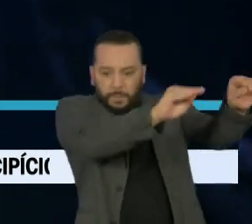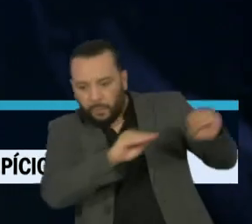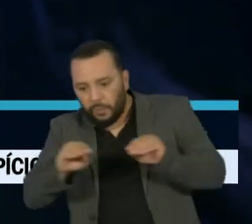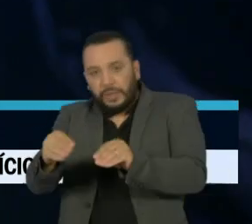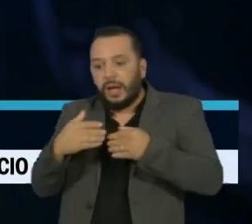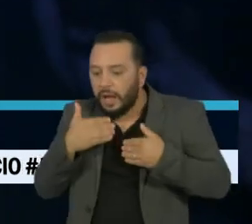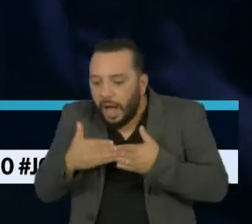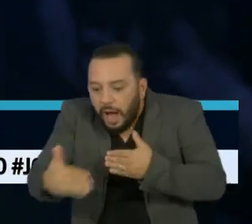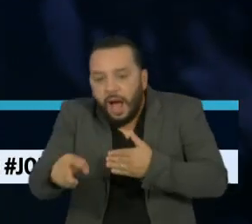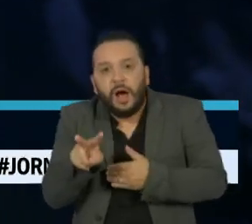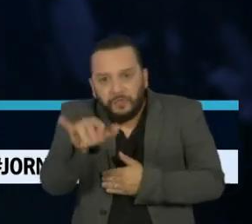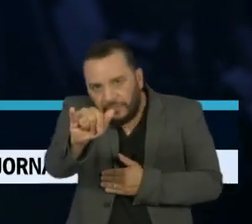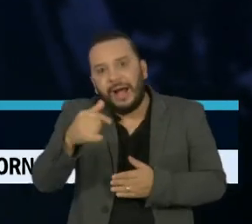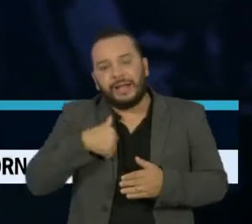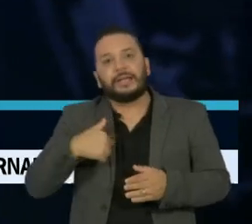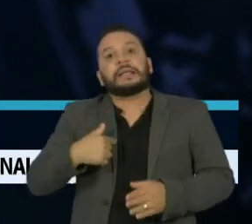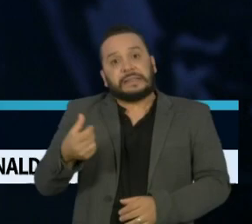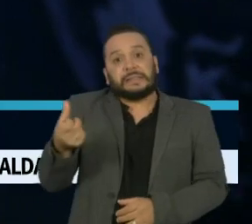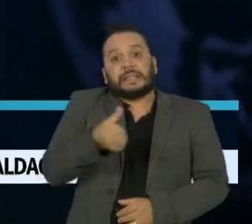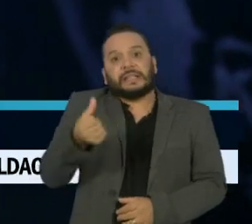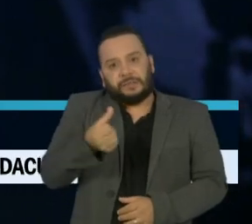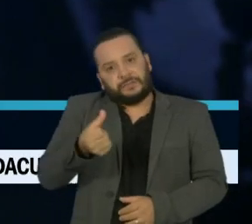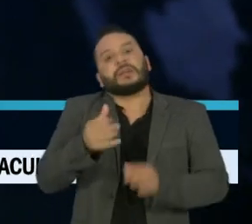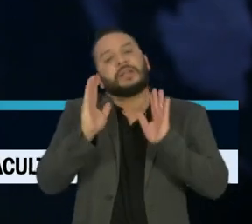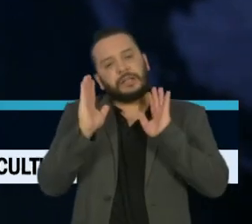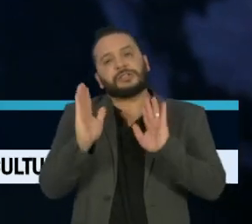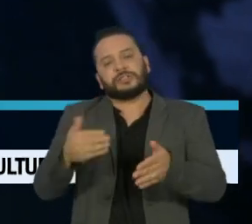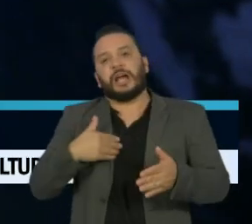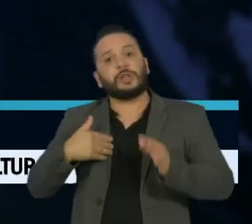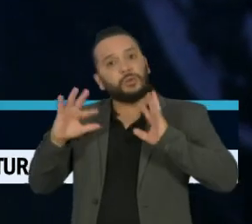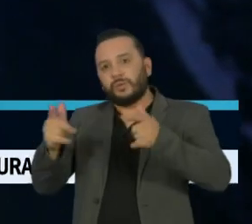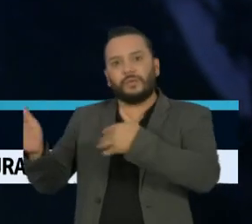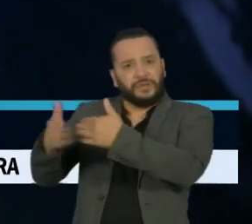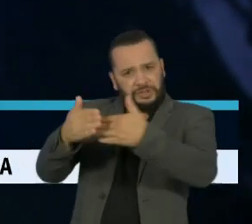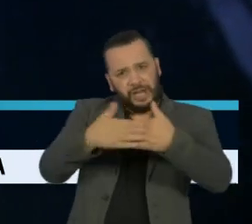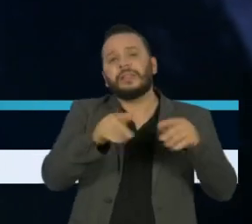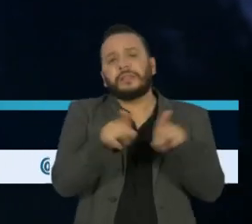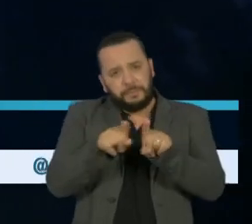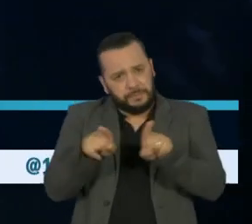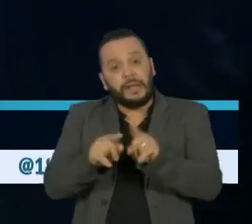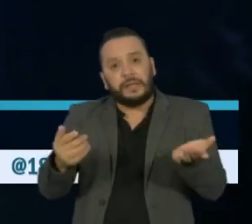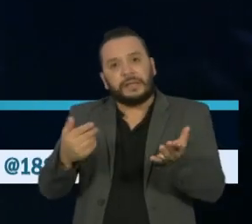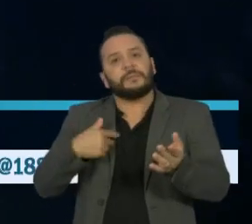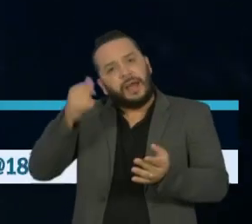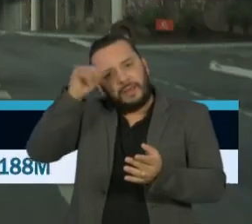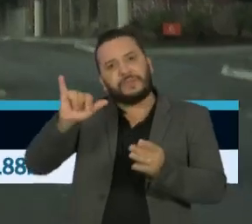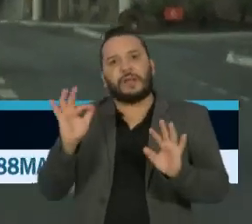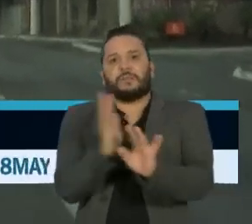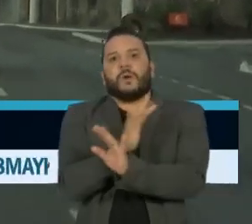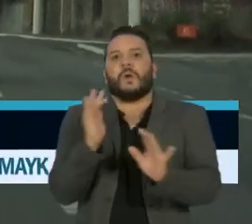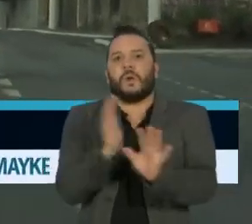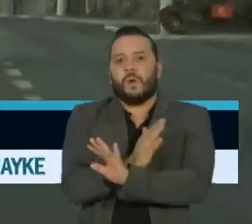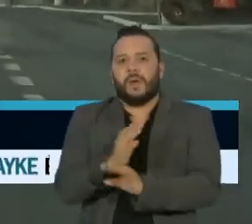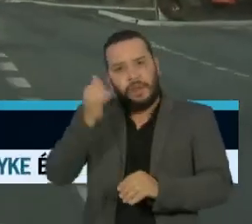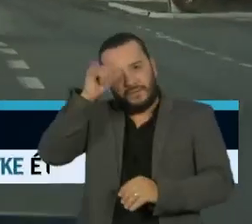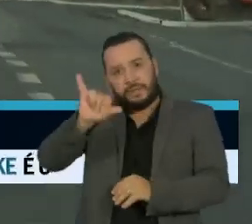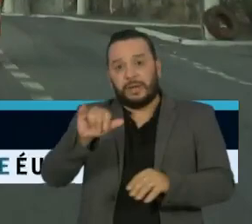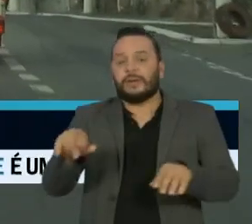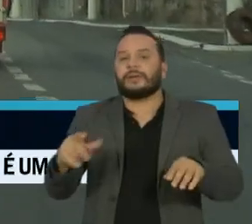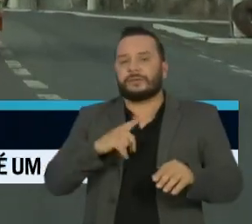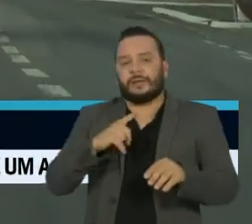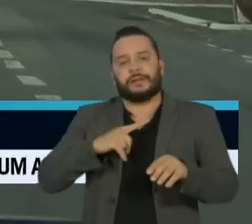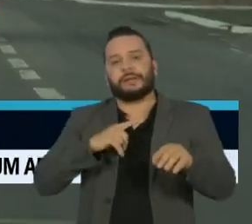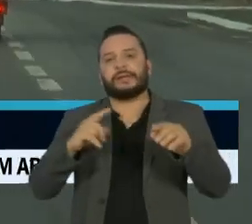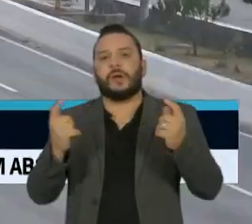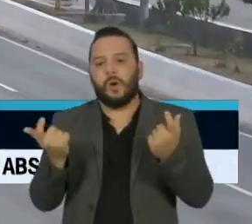Essa é mais uma medida adotada pela maior cidade da América Latina para restringir a movimentação de pessoas. Na volta do rodízio